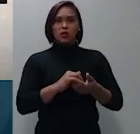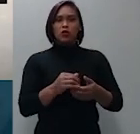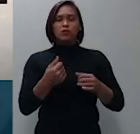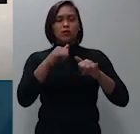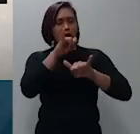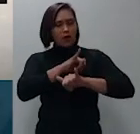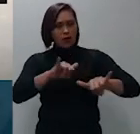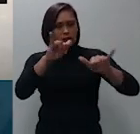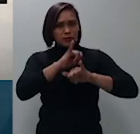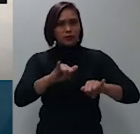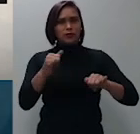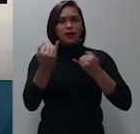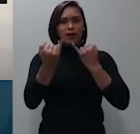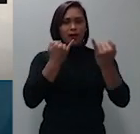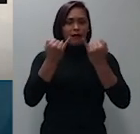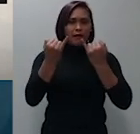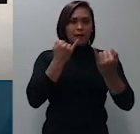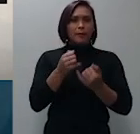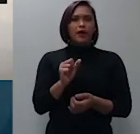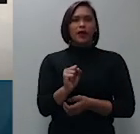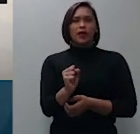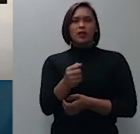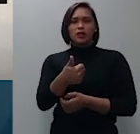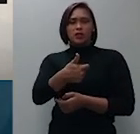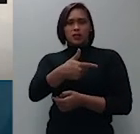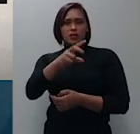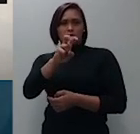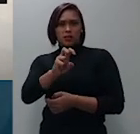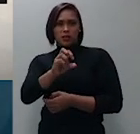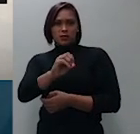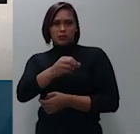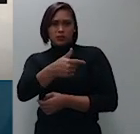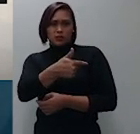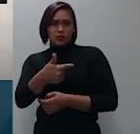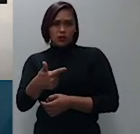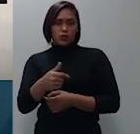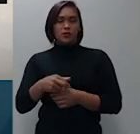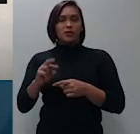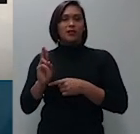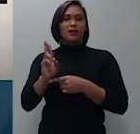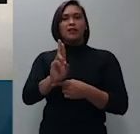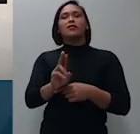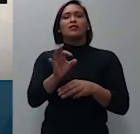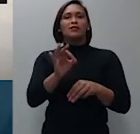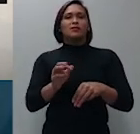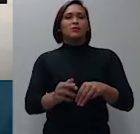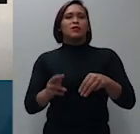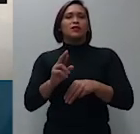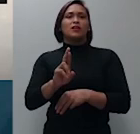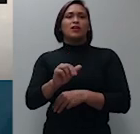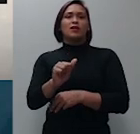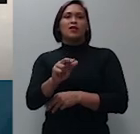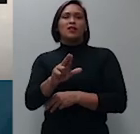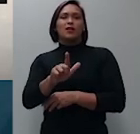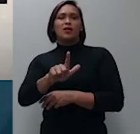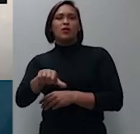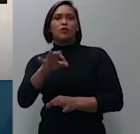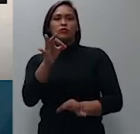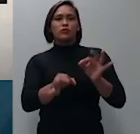EARESP 502.132 da Relatoria do Eminente Ministro Raul Araújo, julgado em maio de